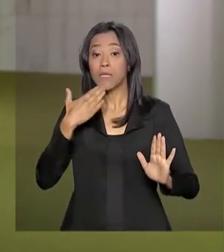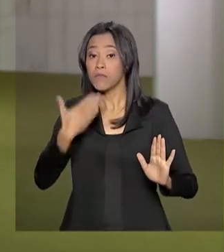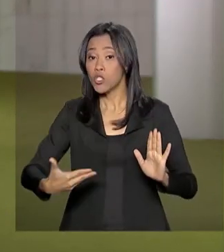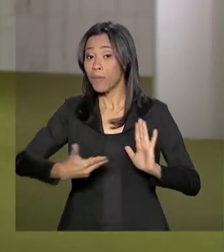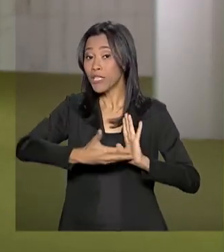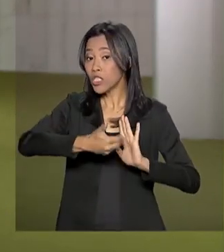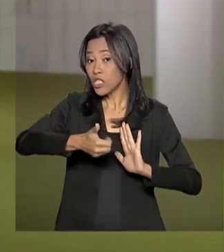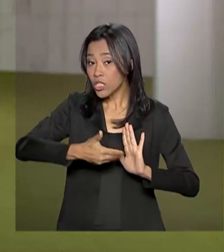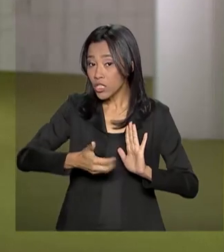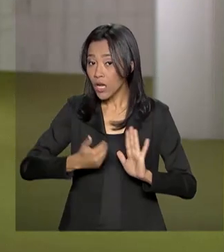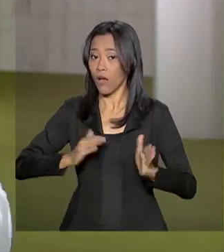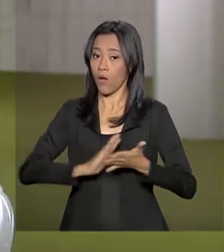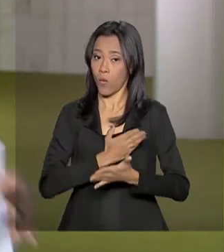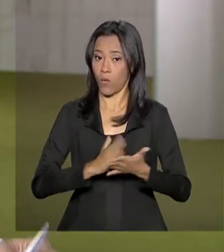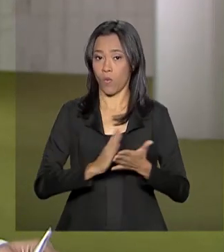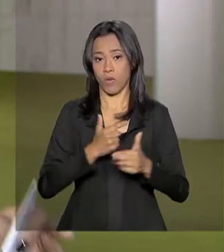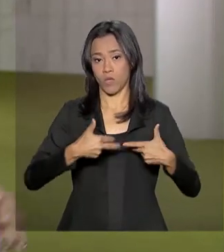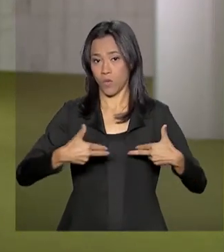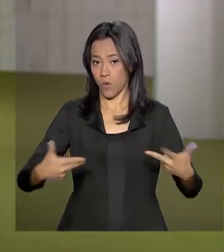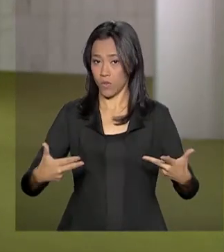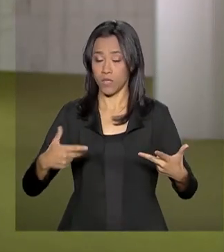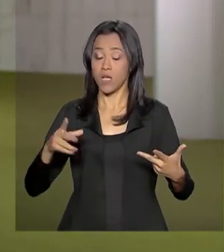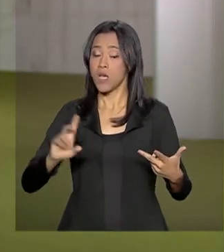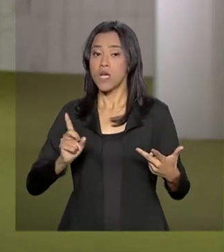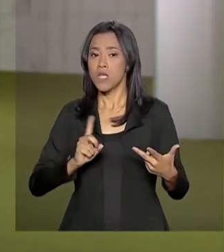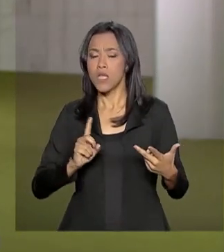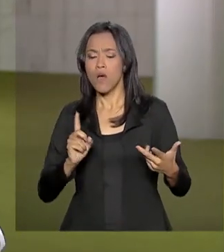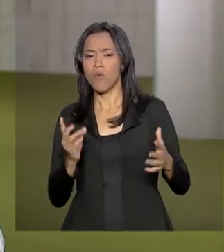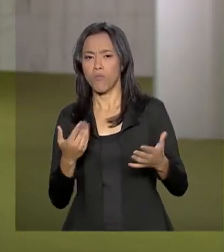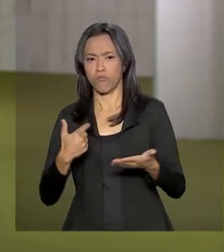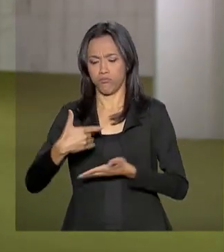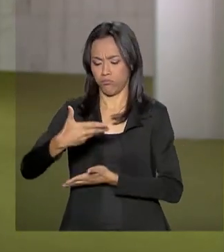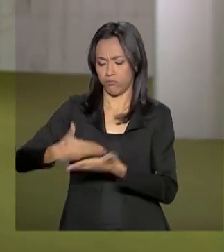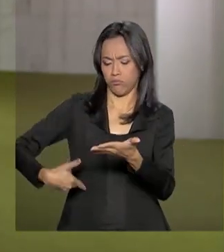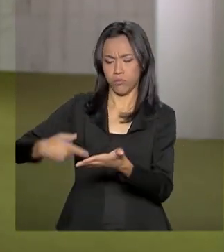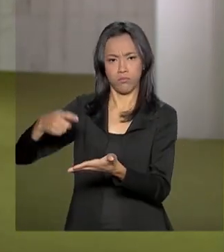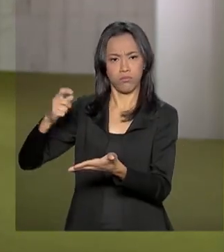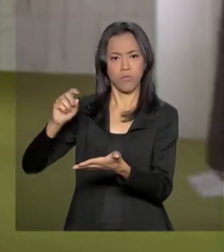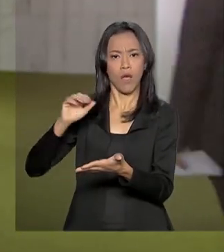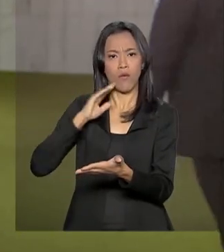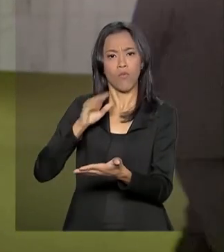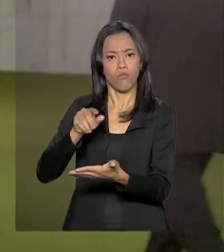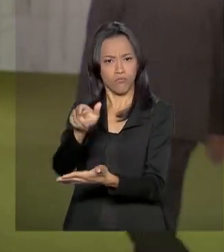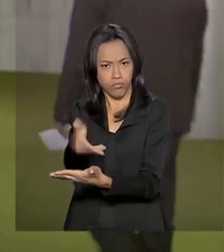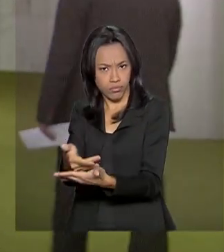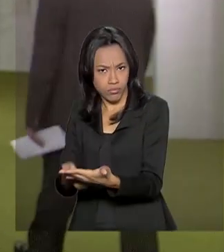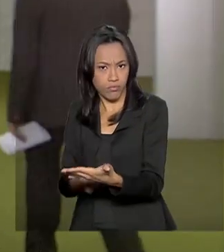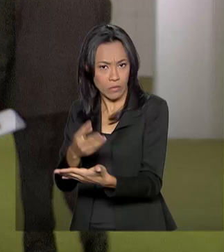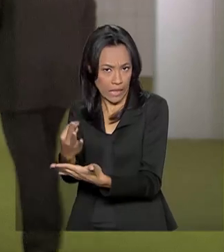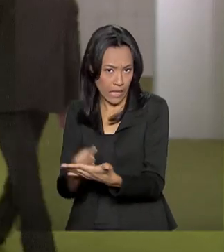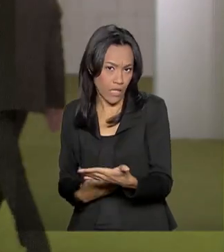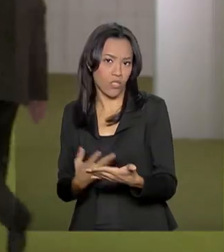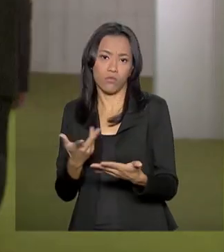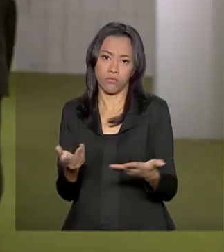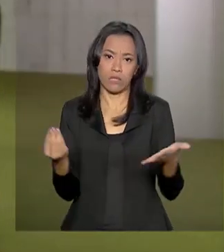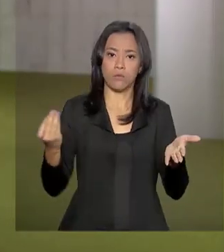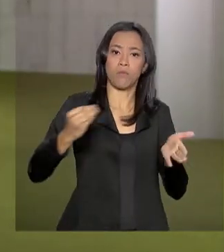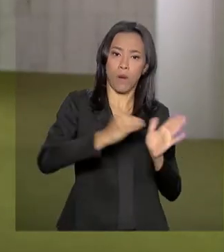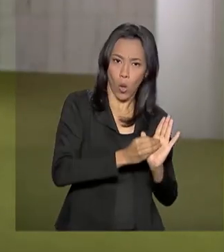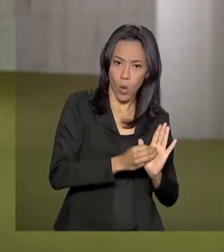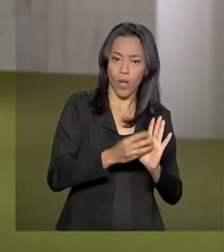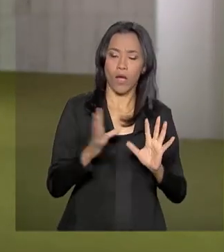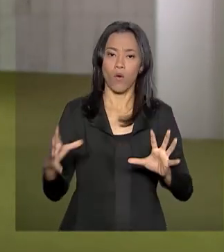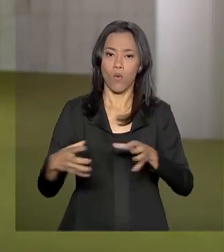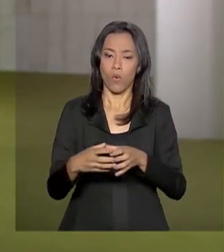Não houve nenhuma manifestação formal contra a inclusão de estados e municípios nessa proposta, mas eles pediram, por exemplo, a retirada da